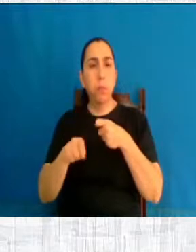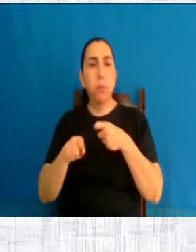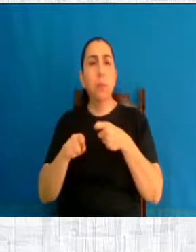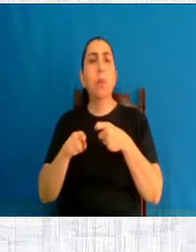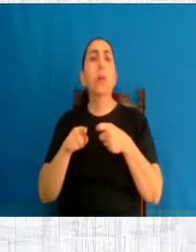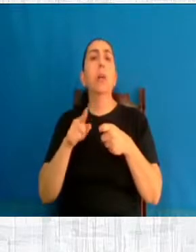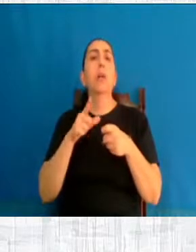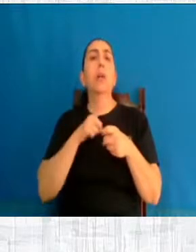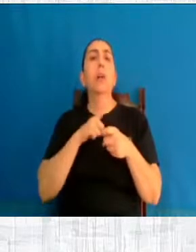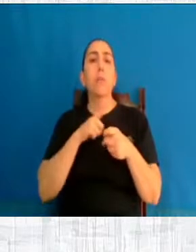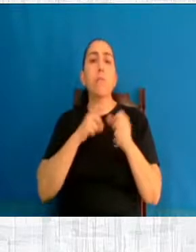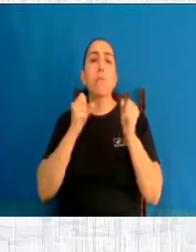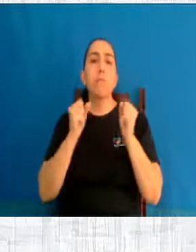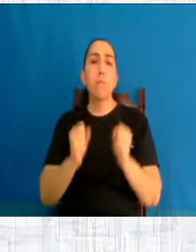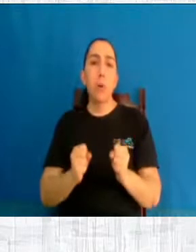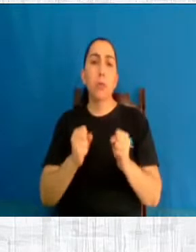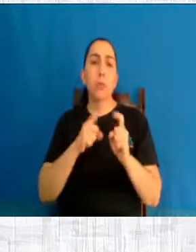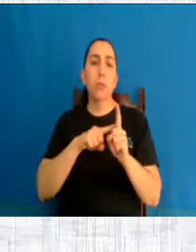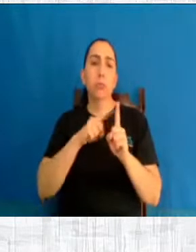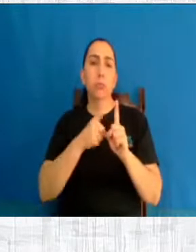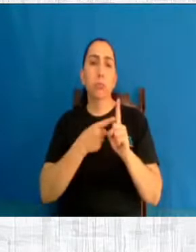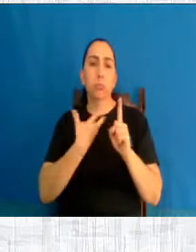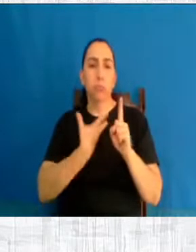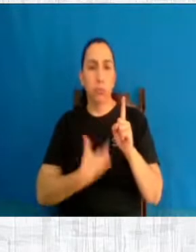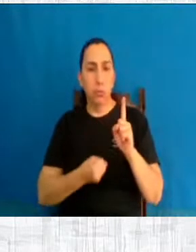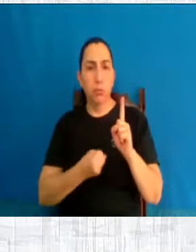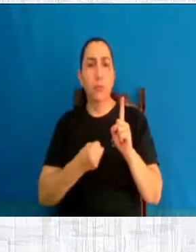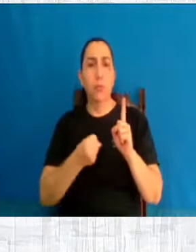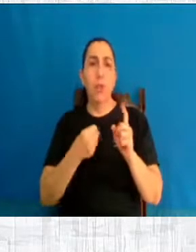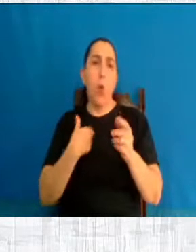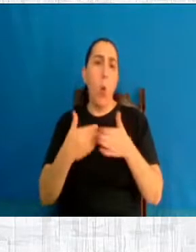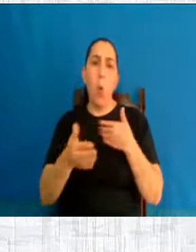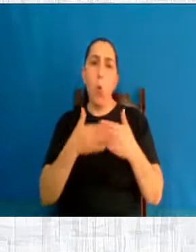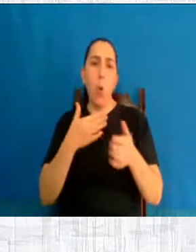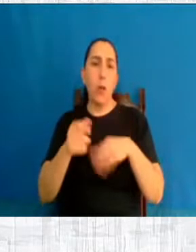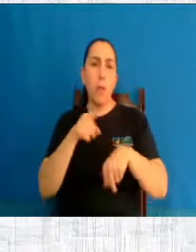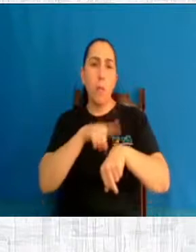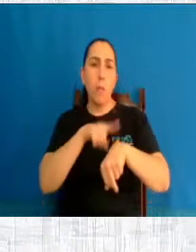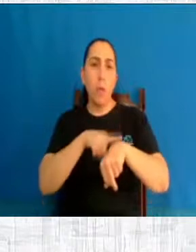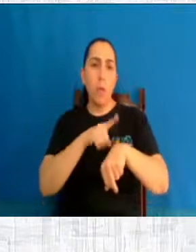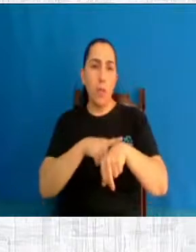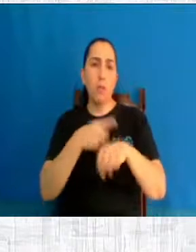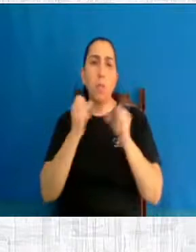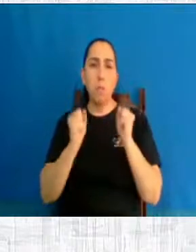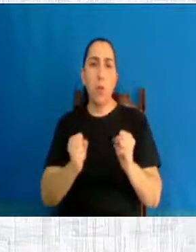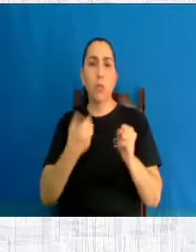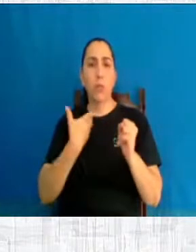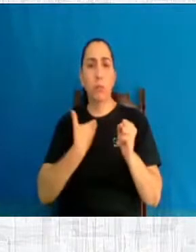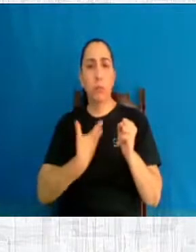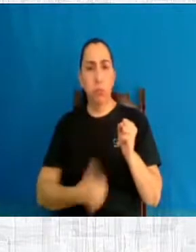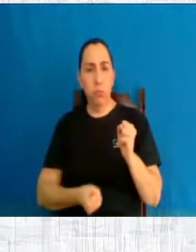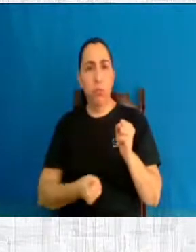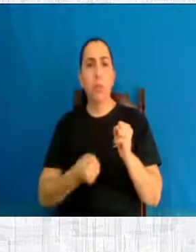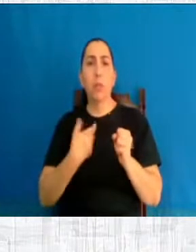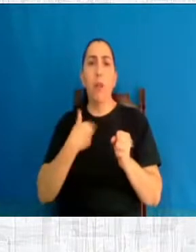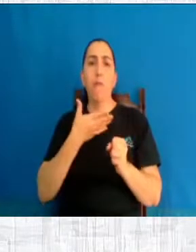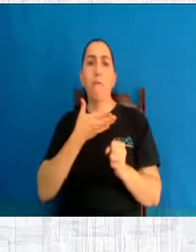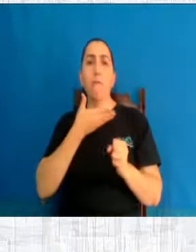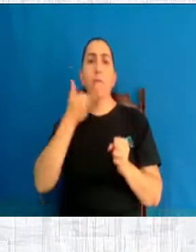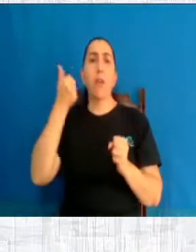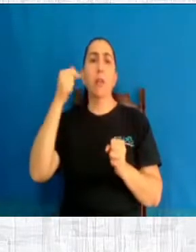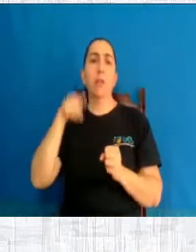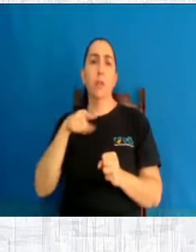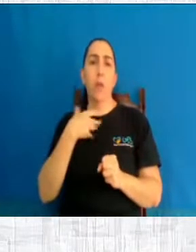E quando há risco para a mãe ou má formação do feto, pode ser feito em qualquer época da gestação. Então, muito amplo a facilidade de aborto lá.